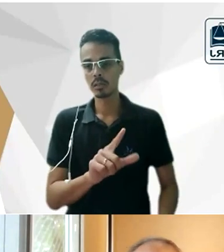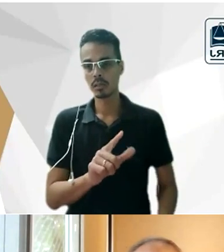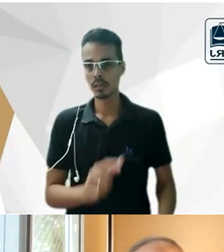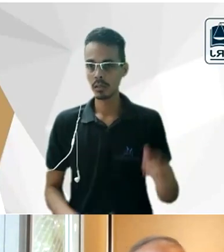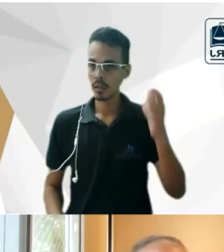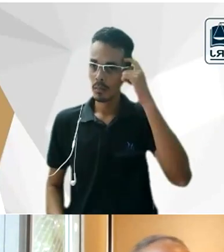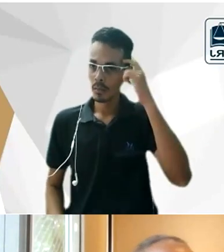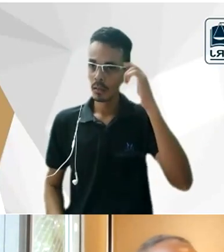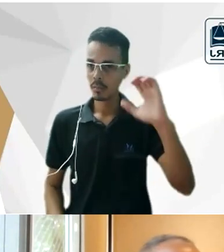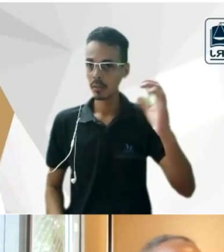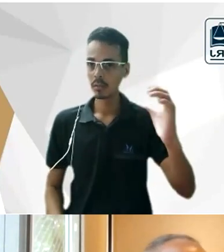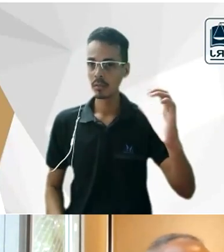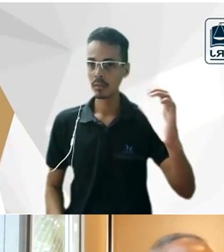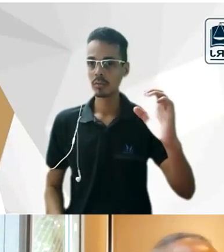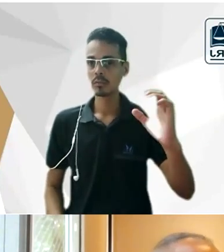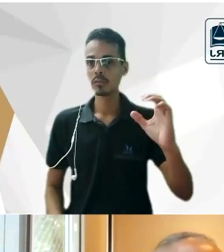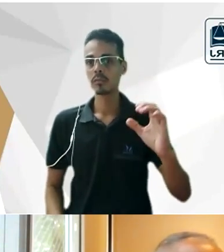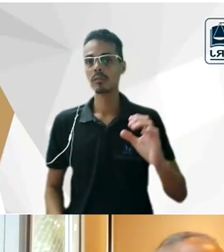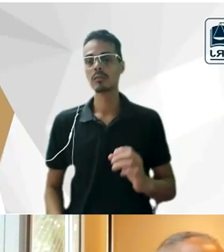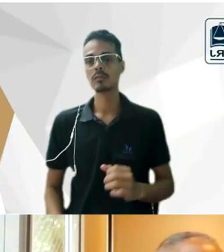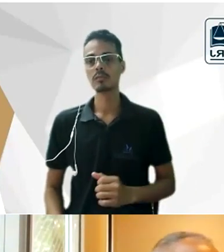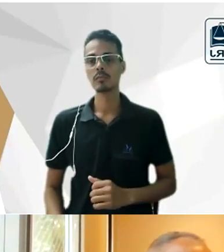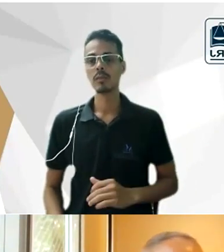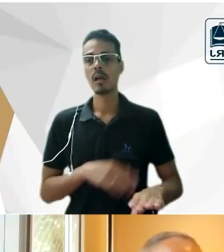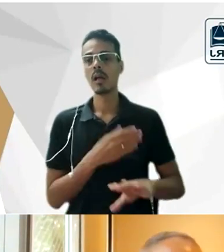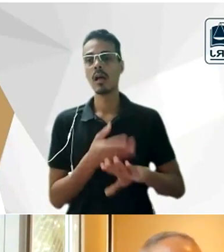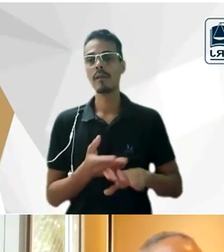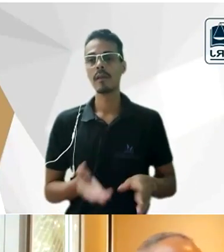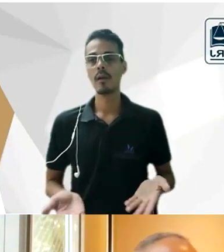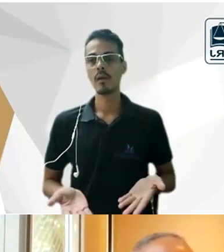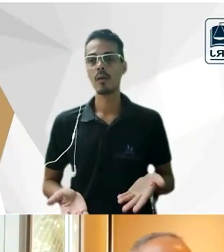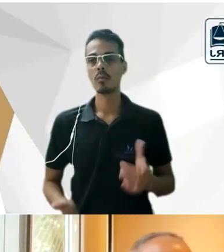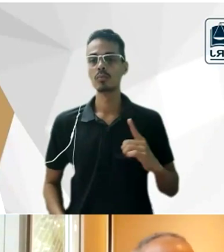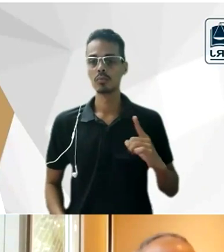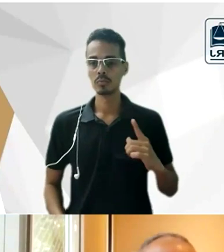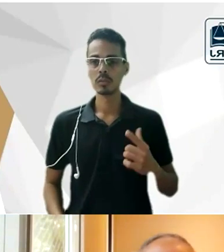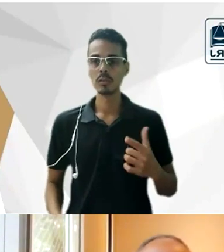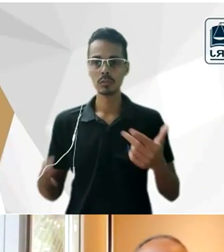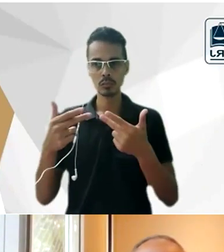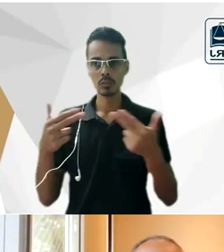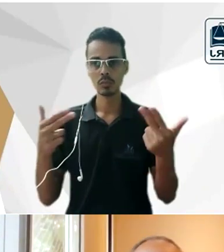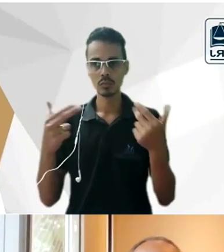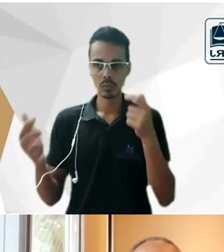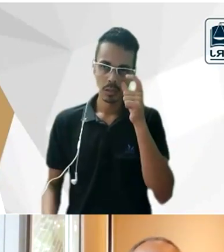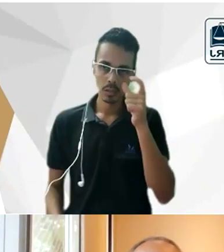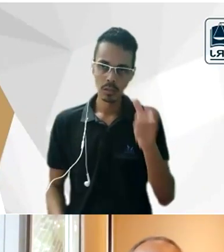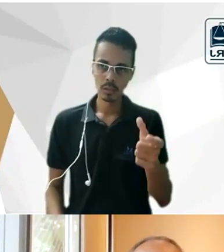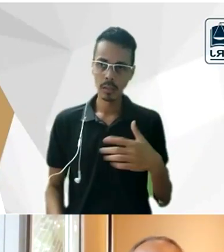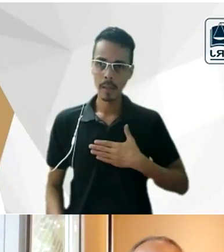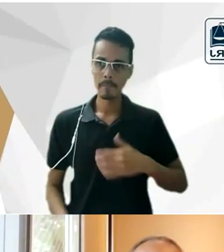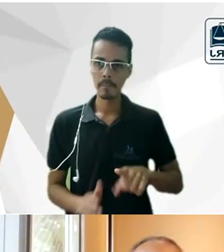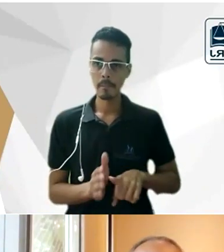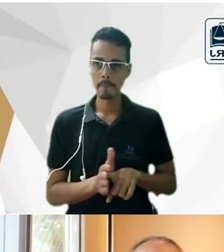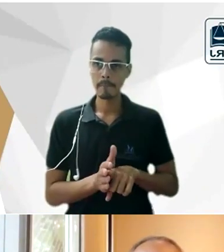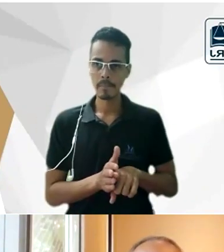fundamentos até hoje tem coisas interessantes a você reencontrar e a minha pesquisa para responder